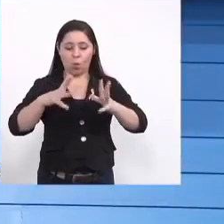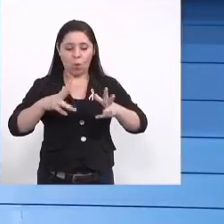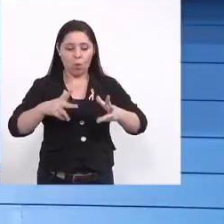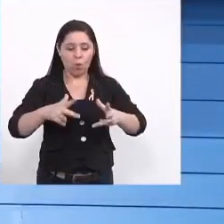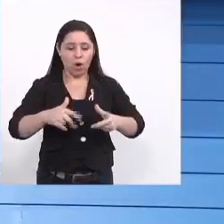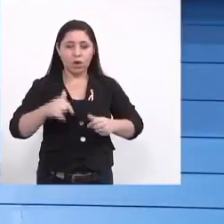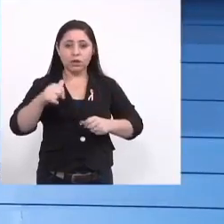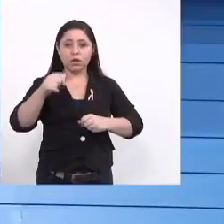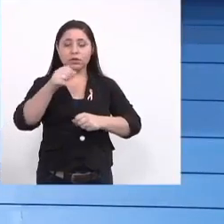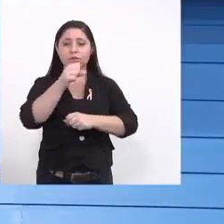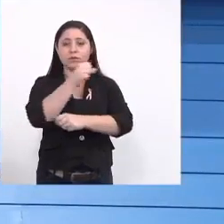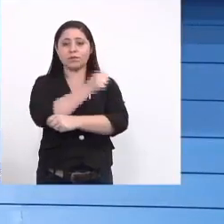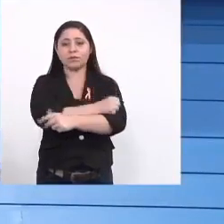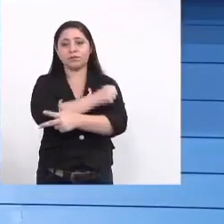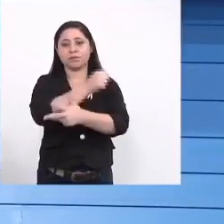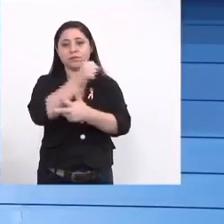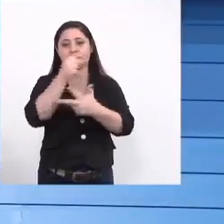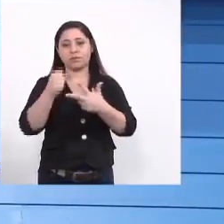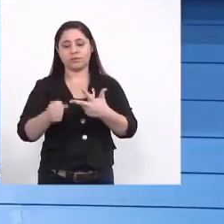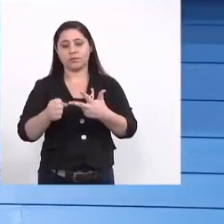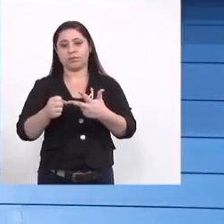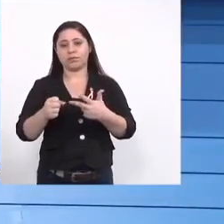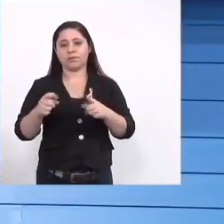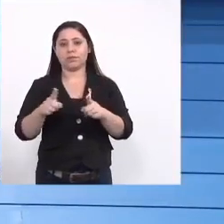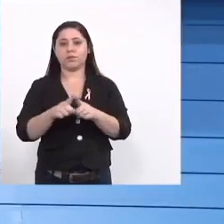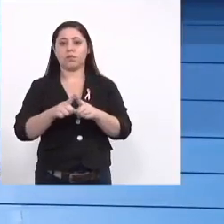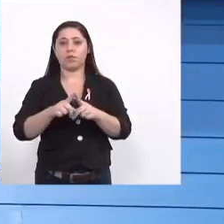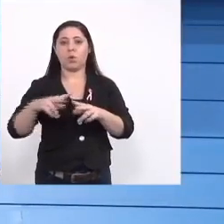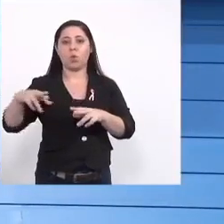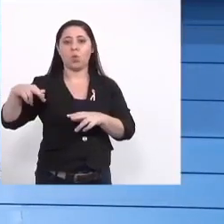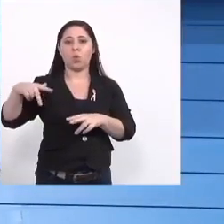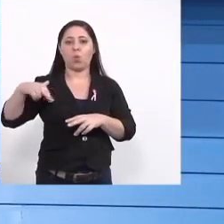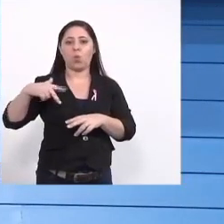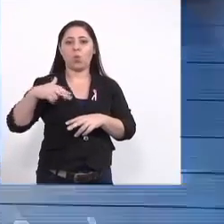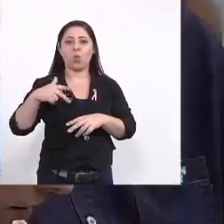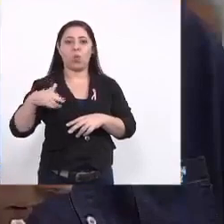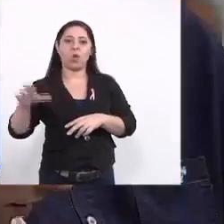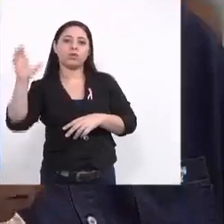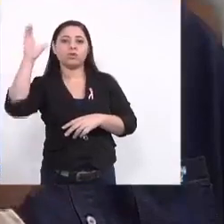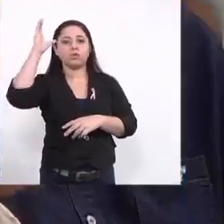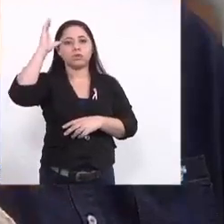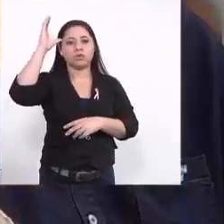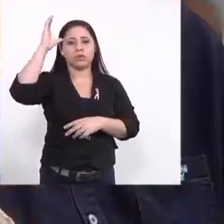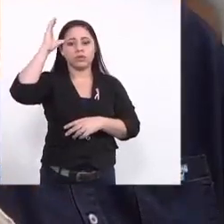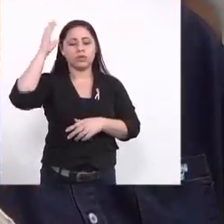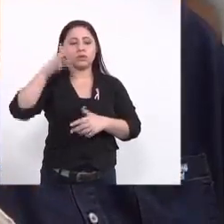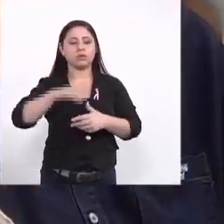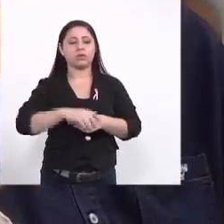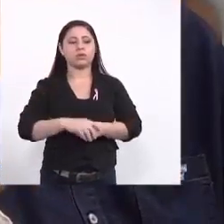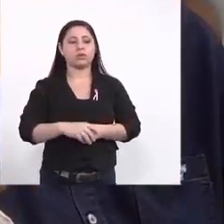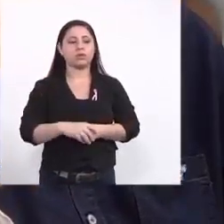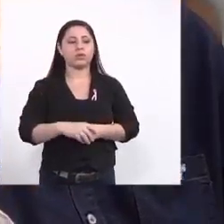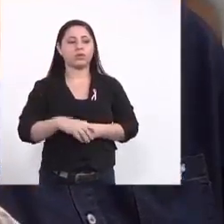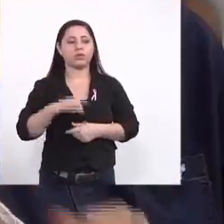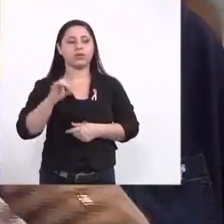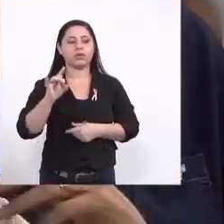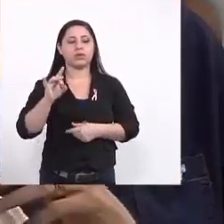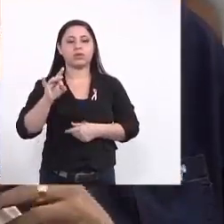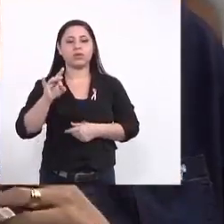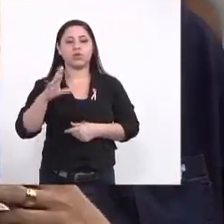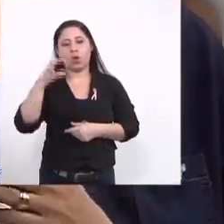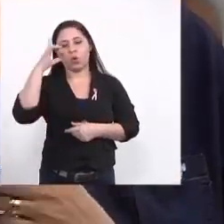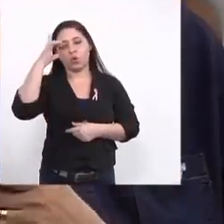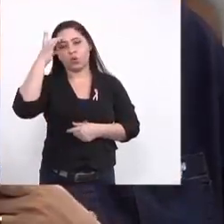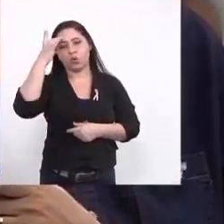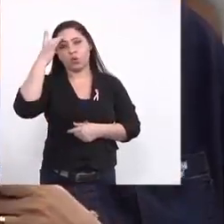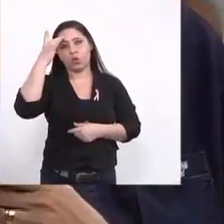no parque dos poderes e uma caminhada de conscientização só não temos a data